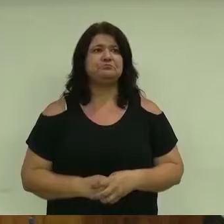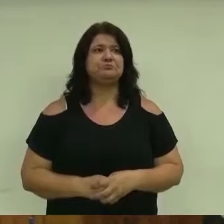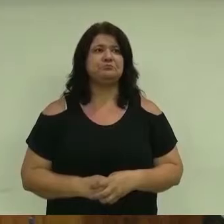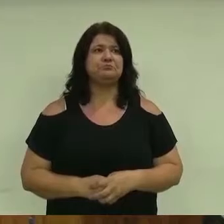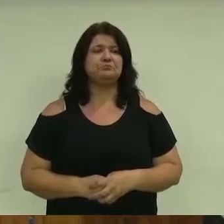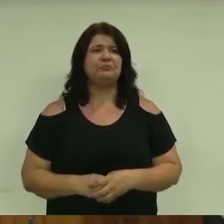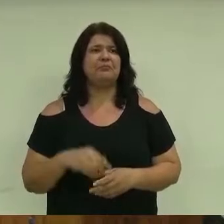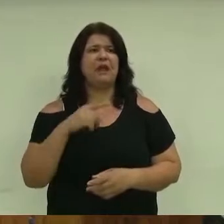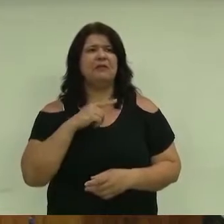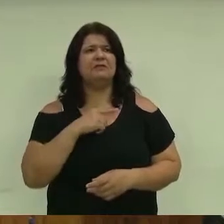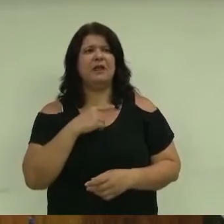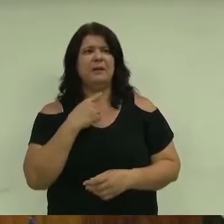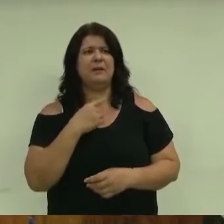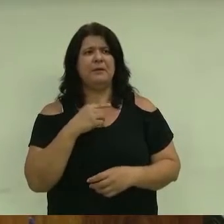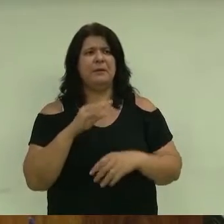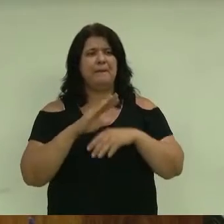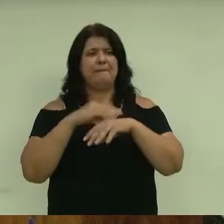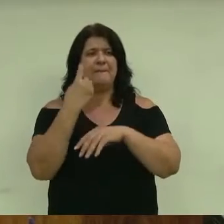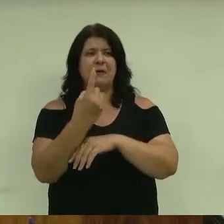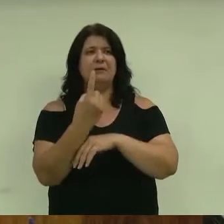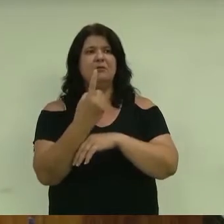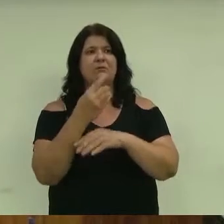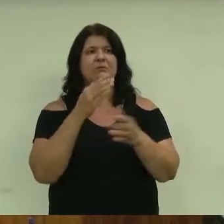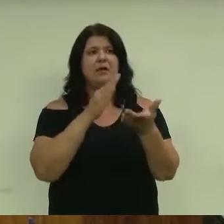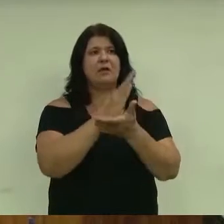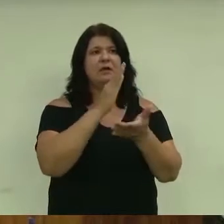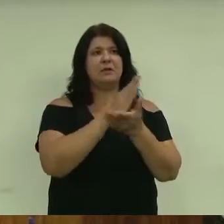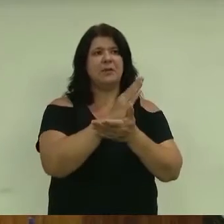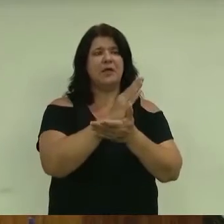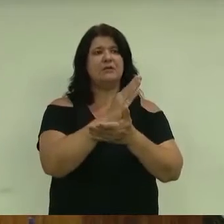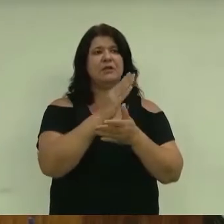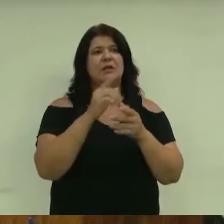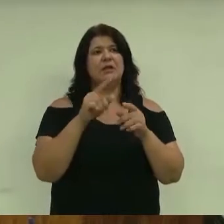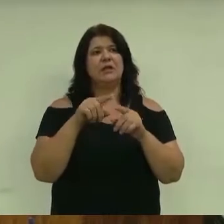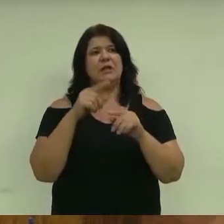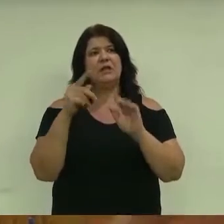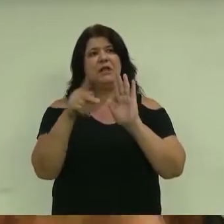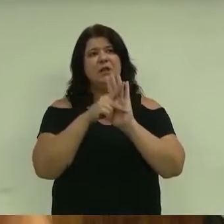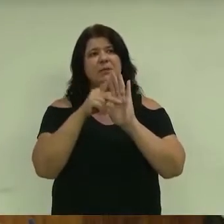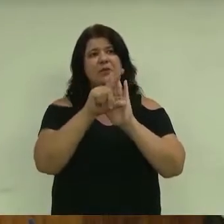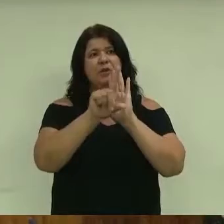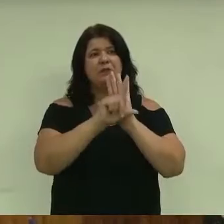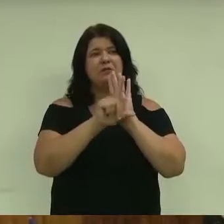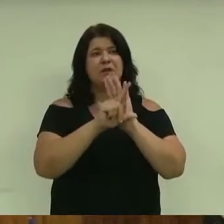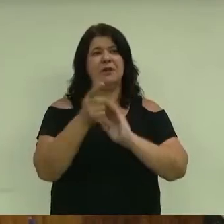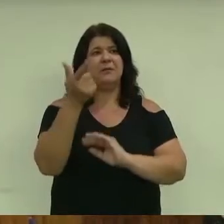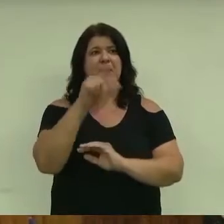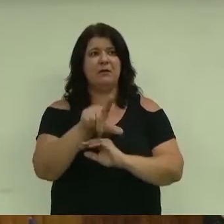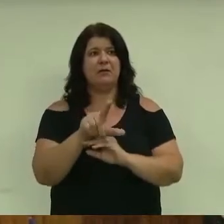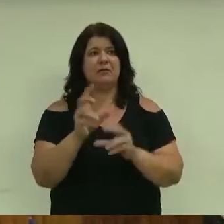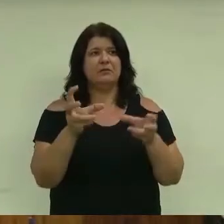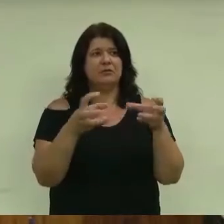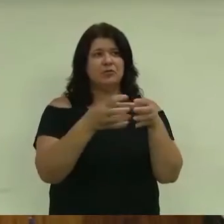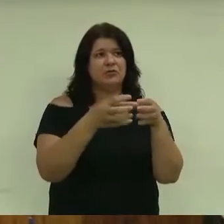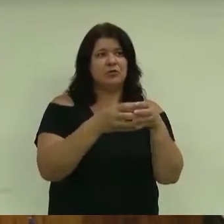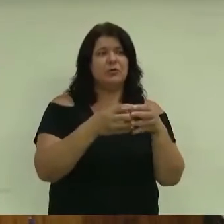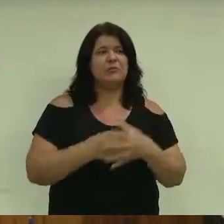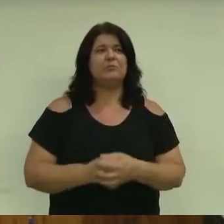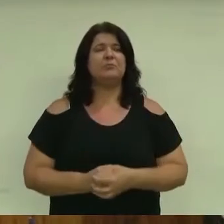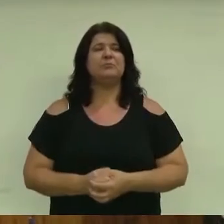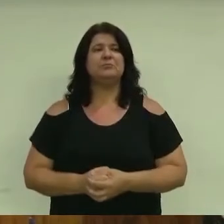Pessoal, tenho aqui mais um requerimento e um projeto de lei que eu vou fazer o encaminhamento às outras comissões. Mas, essa semana,